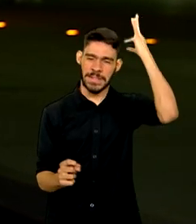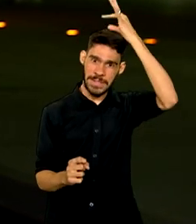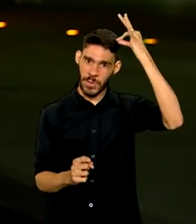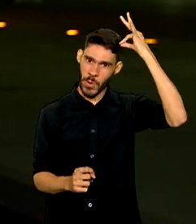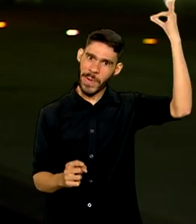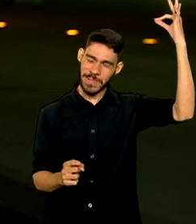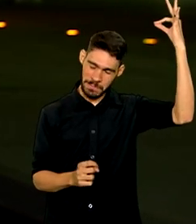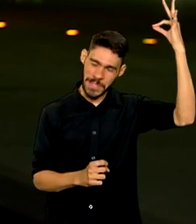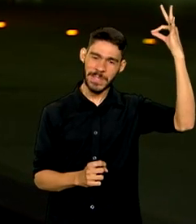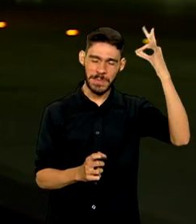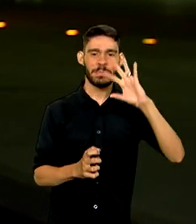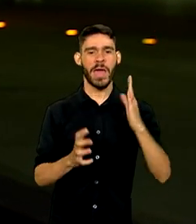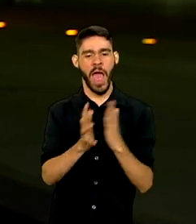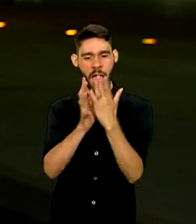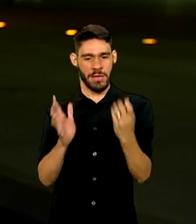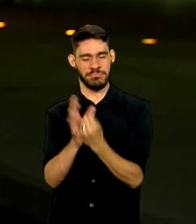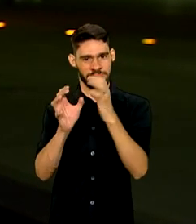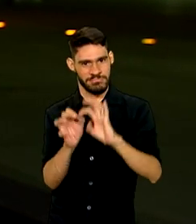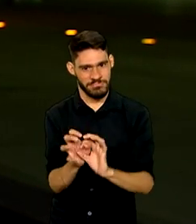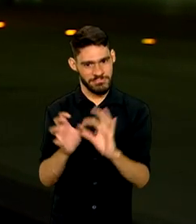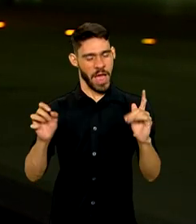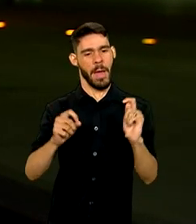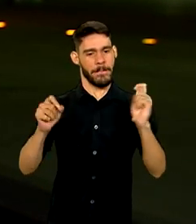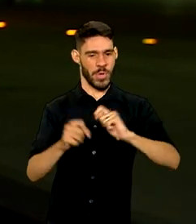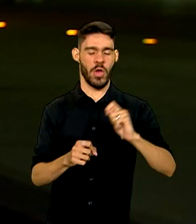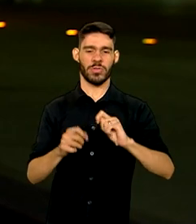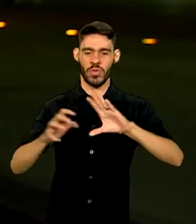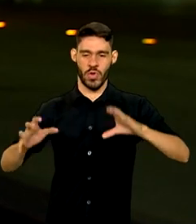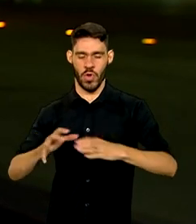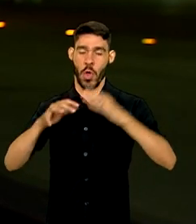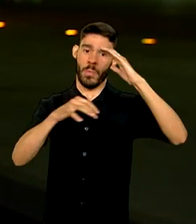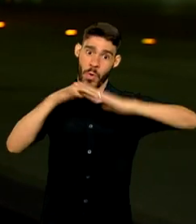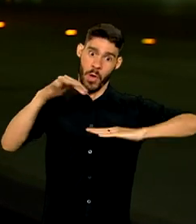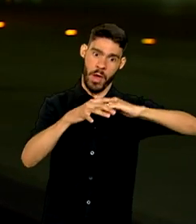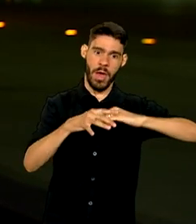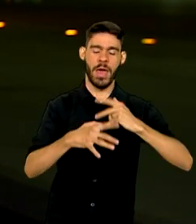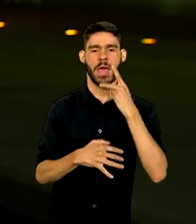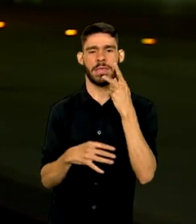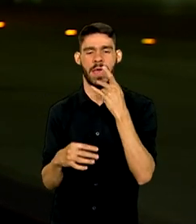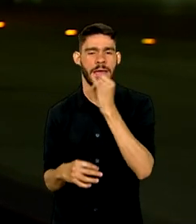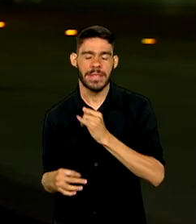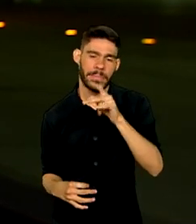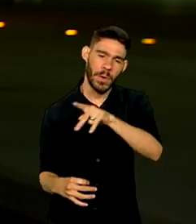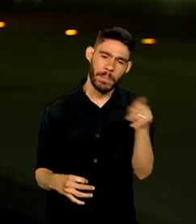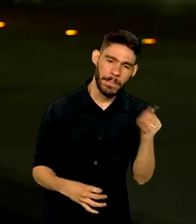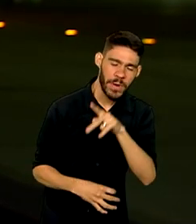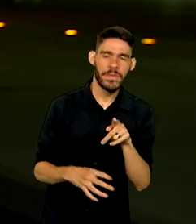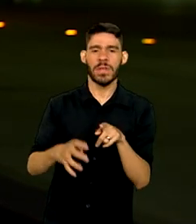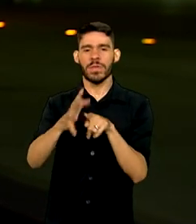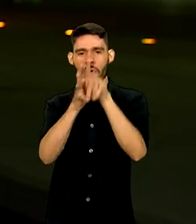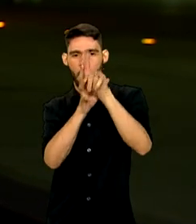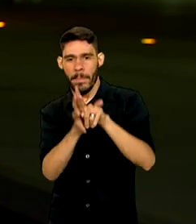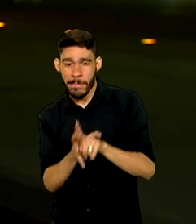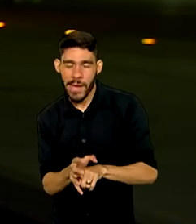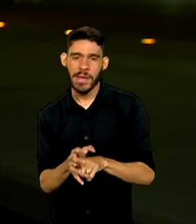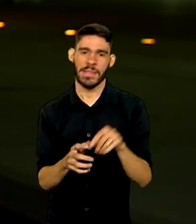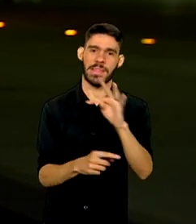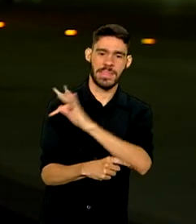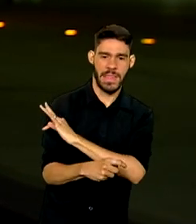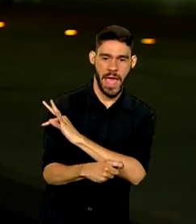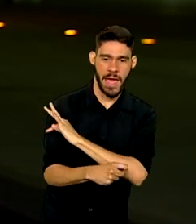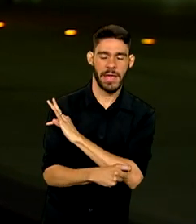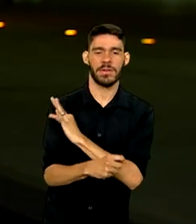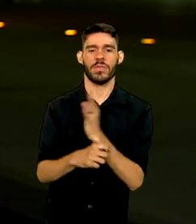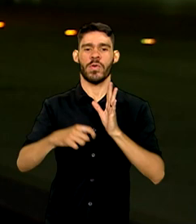Príncipe. O visto temporário será concedido para categorias profissionais, como professores, pesquisadores, técnicos,